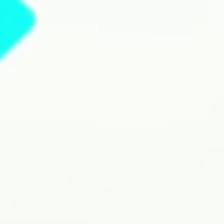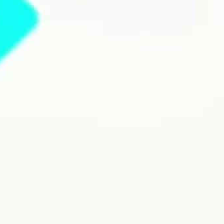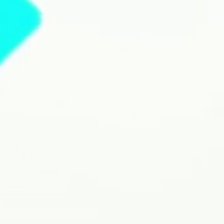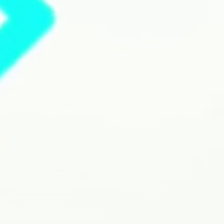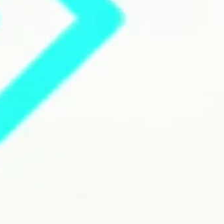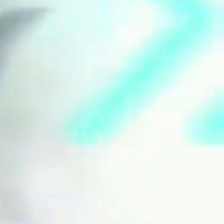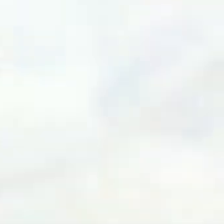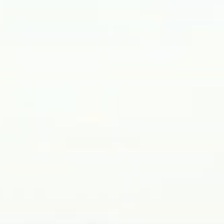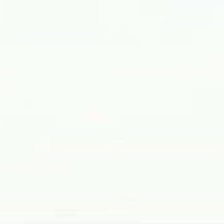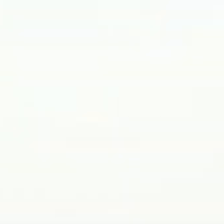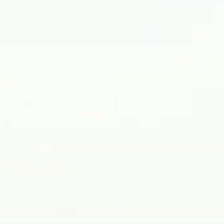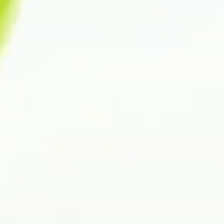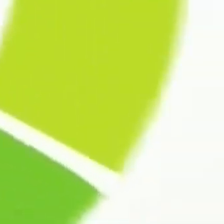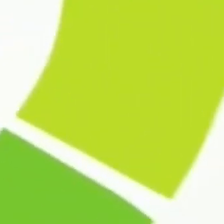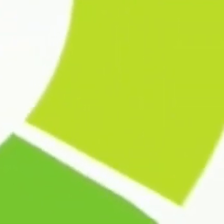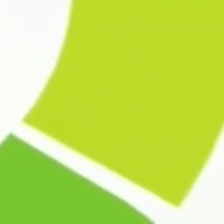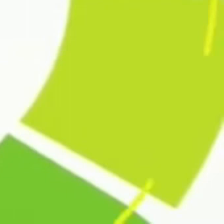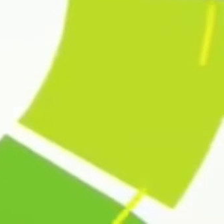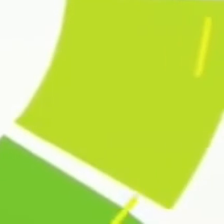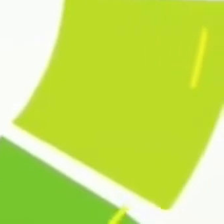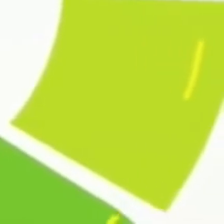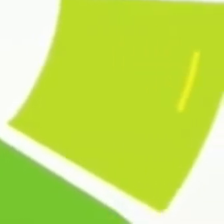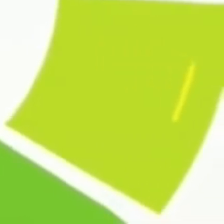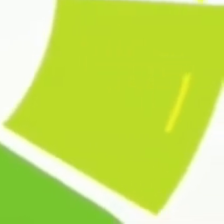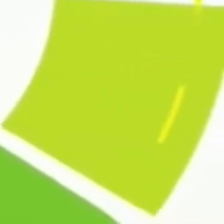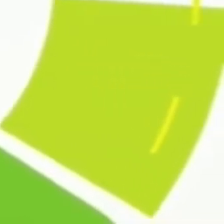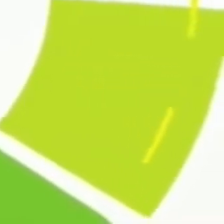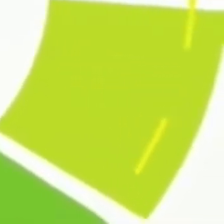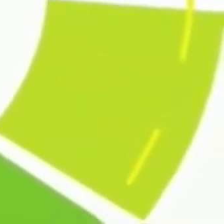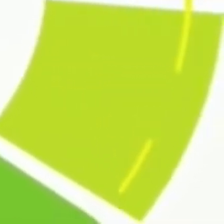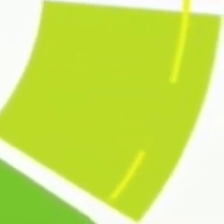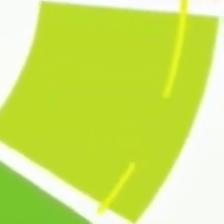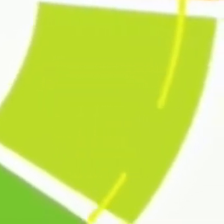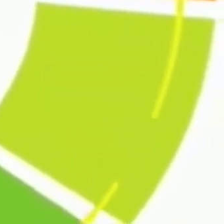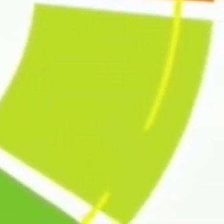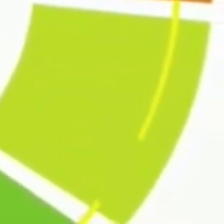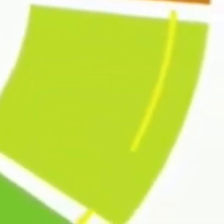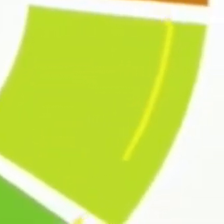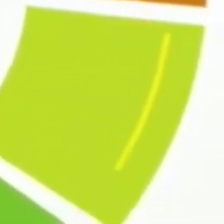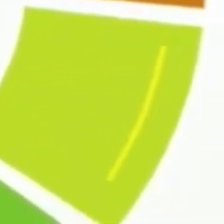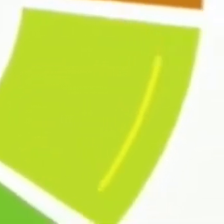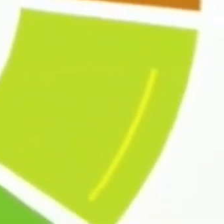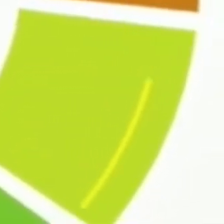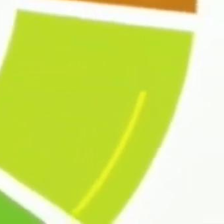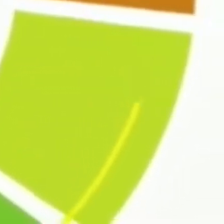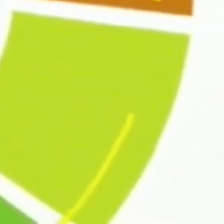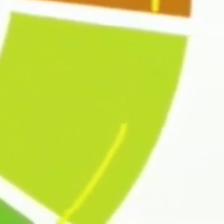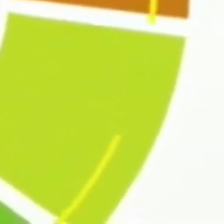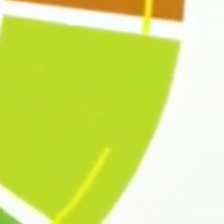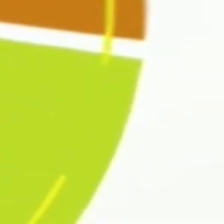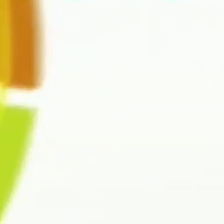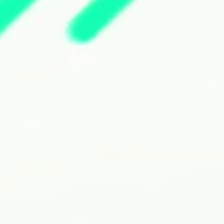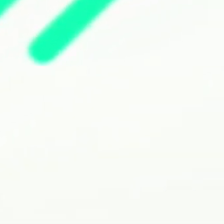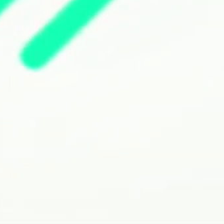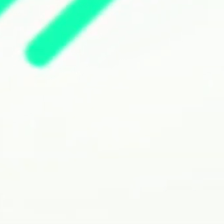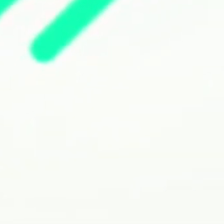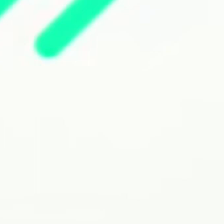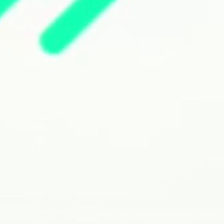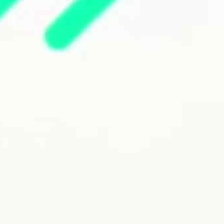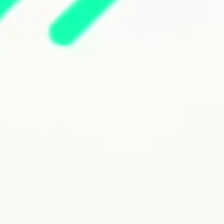e na produção de leite. 39% do PIB de Ribeirópolis estão relacionados ao setor de serviços,